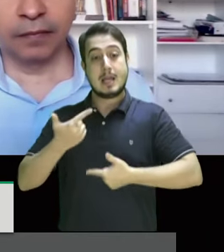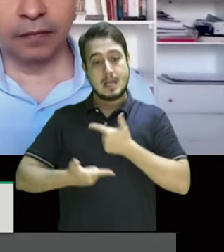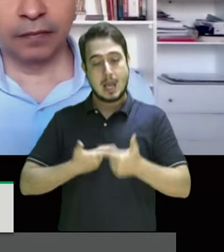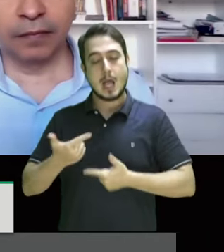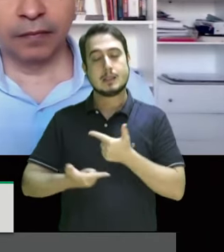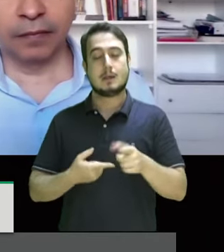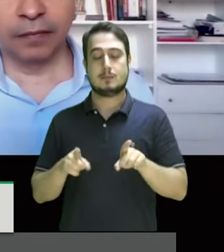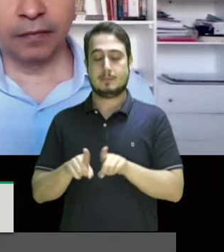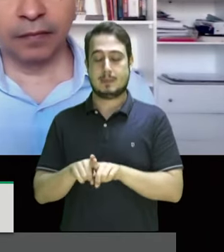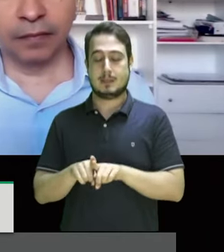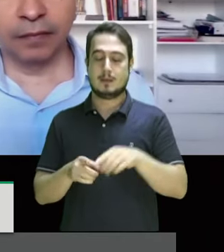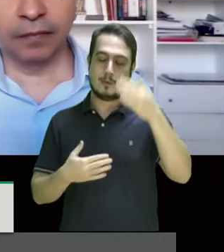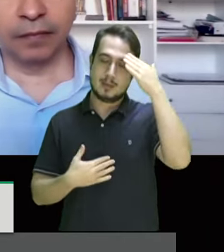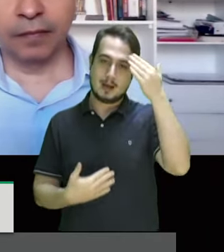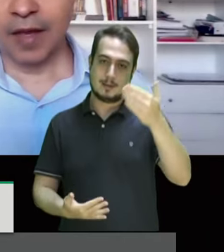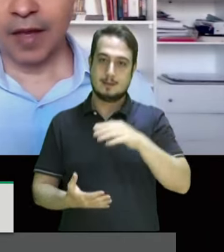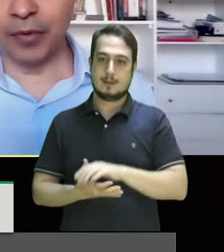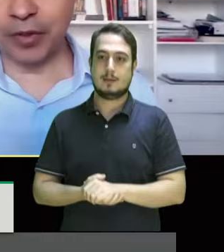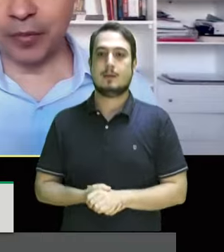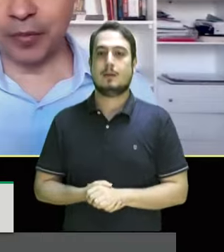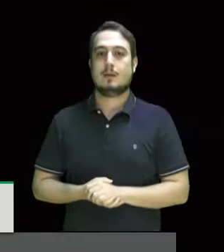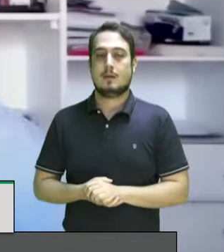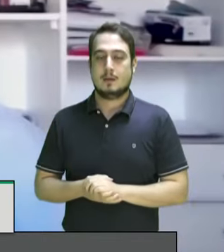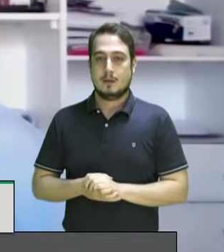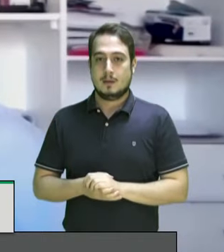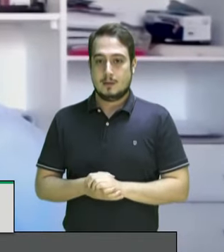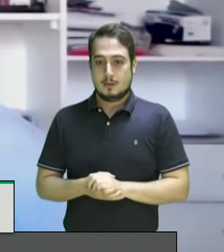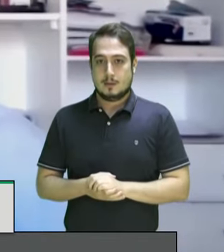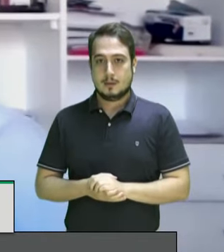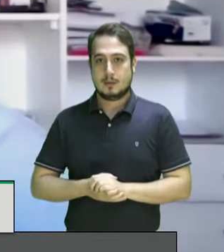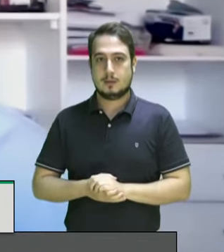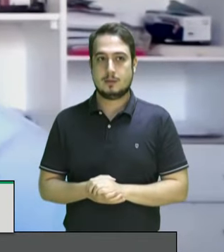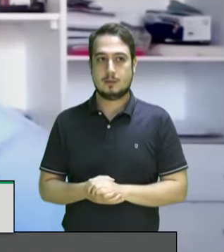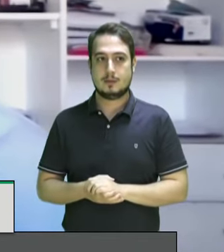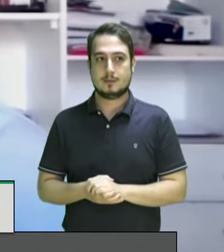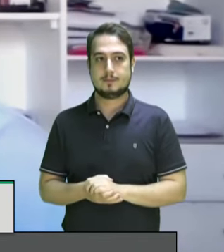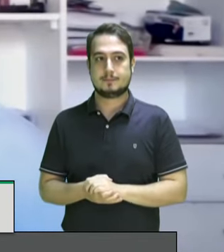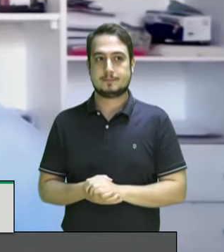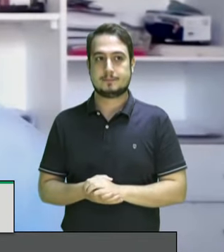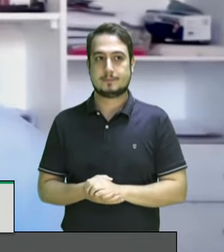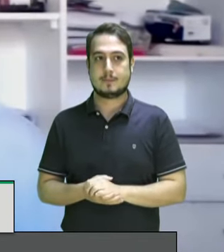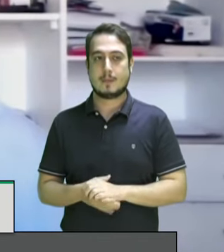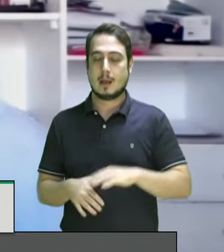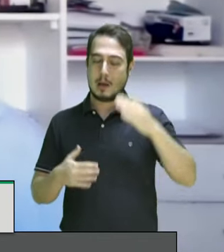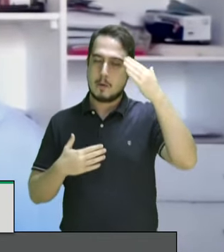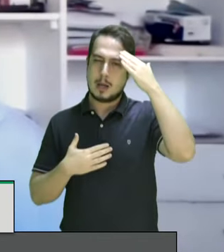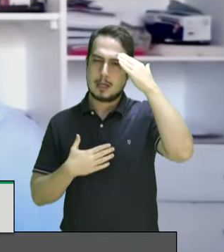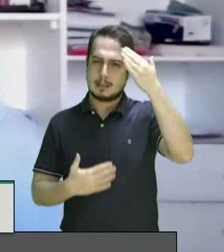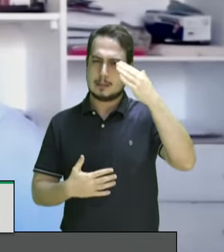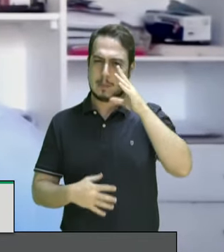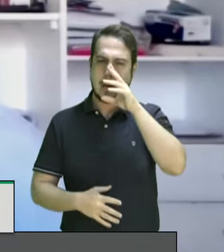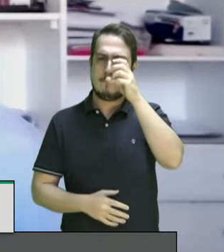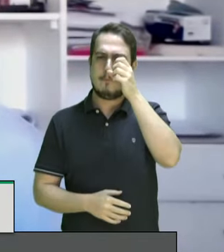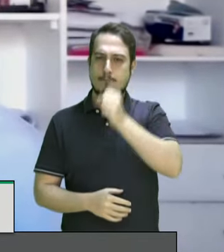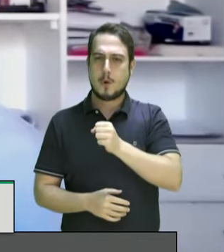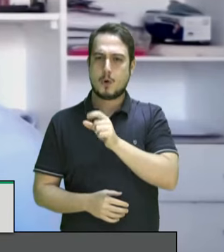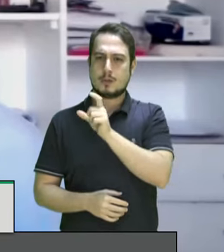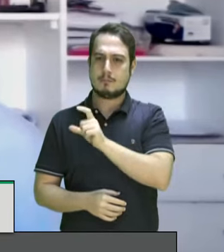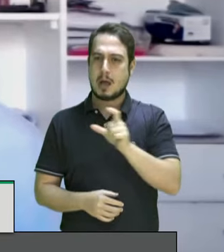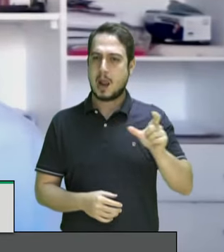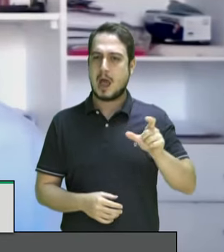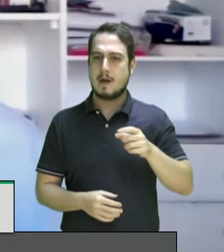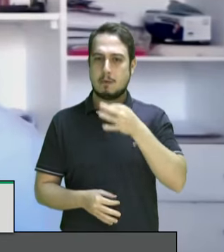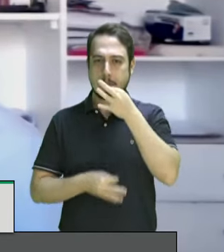vamos tirar muito obrigada muito obrigado eu que agradeço e da leal pelo vigor de cada palavra aqui